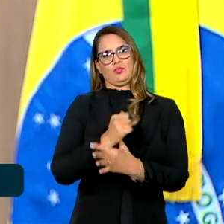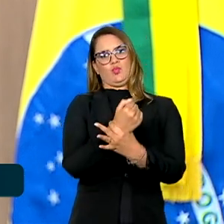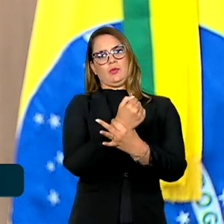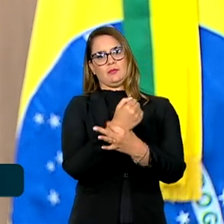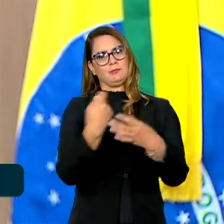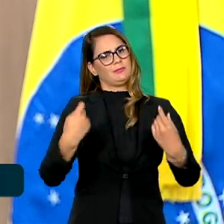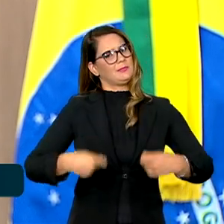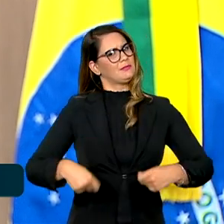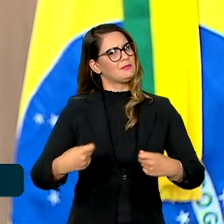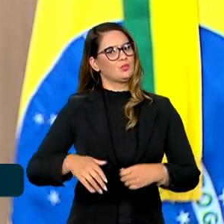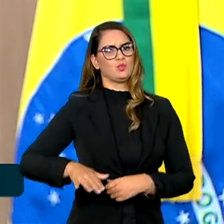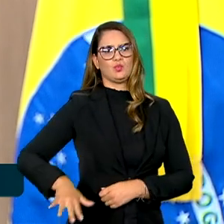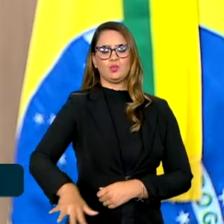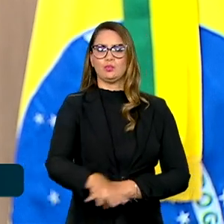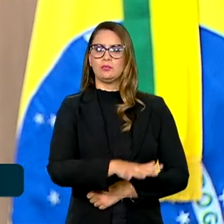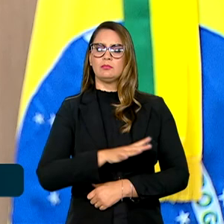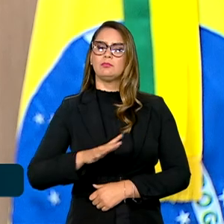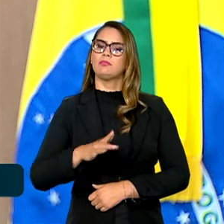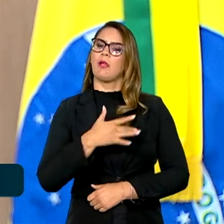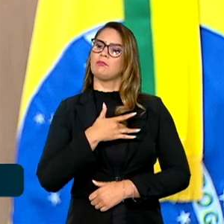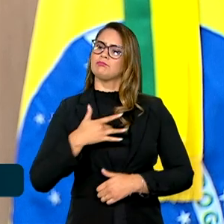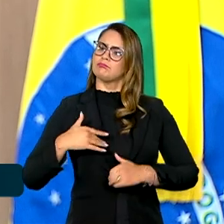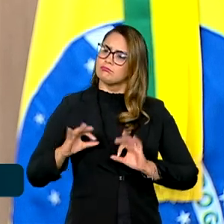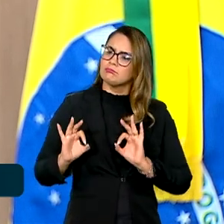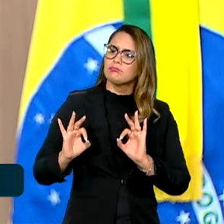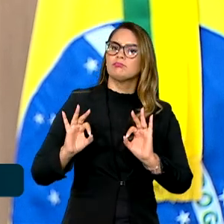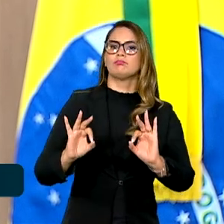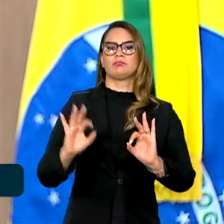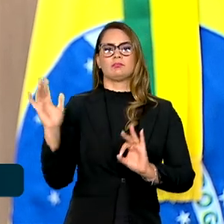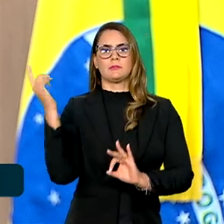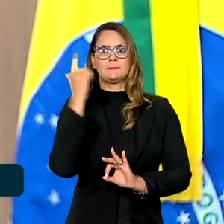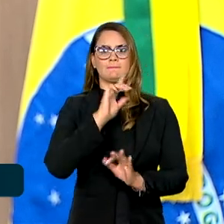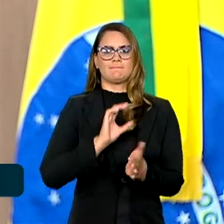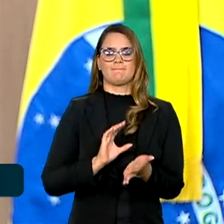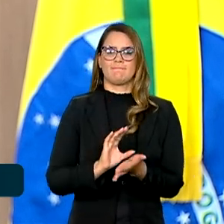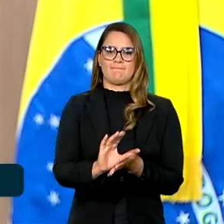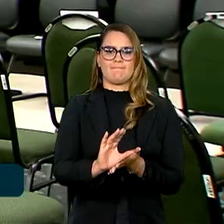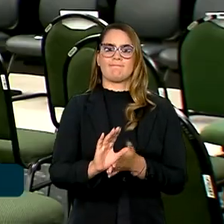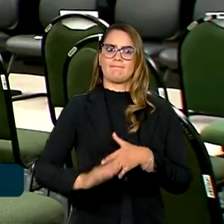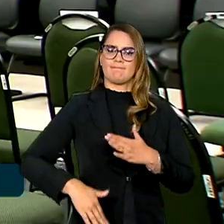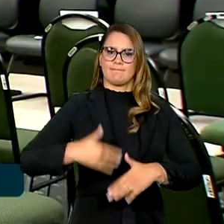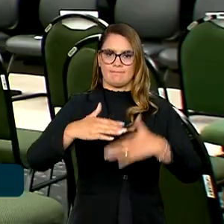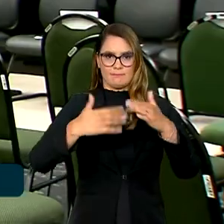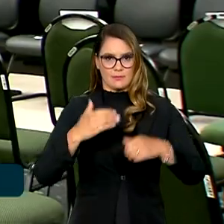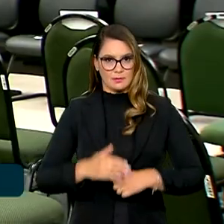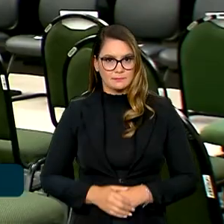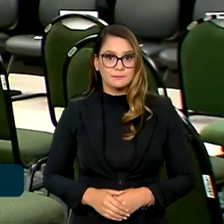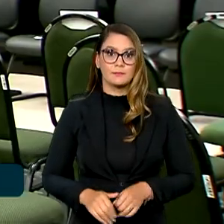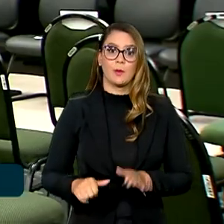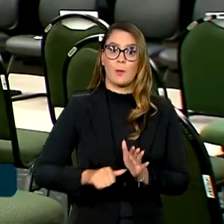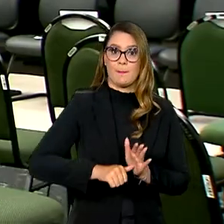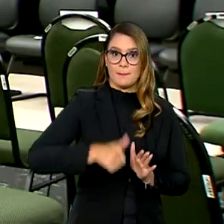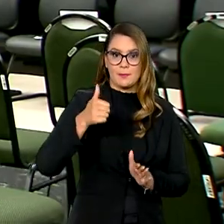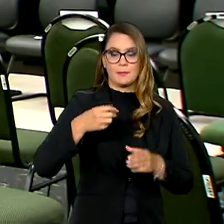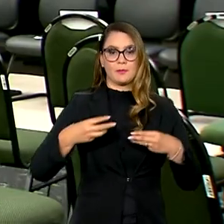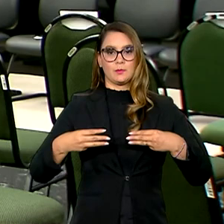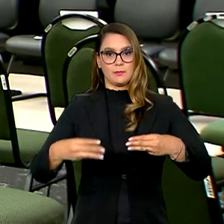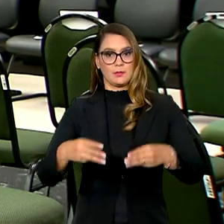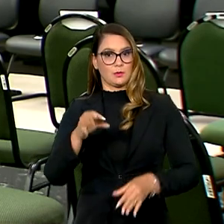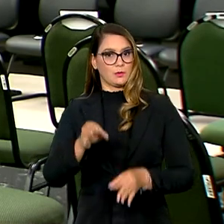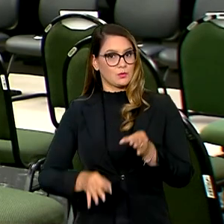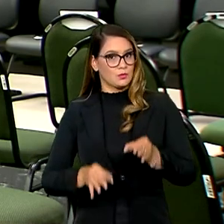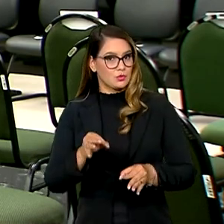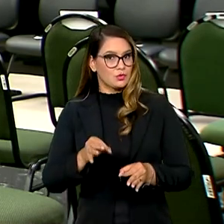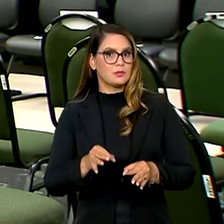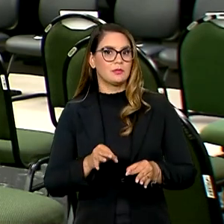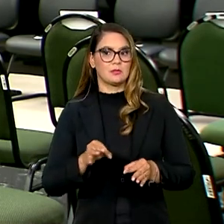ambiente institucional sadio para que esse investimento possa se desenvolver. O primeiro passo do Ministério da Justiça e